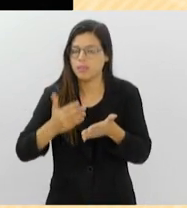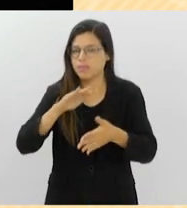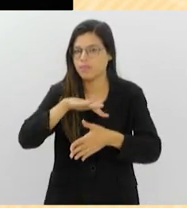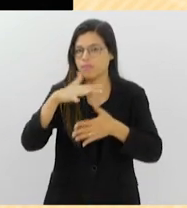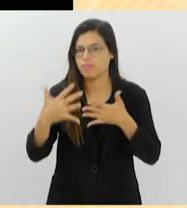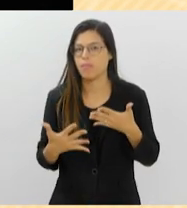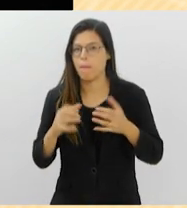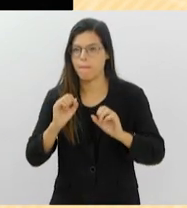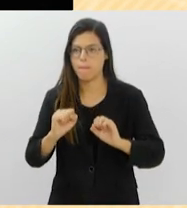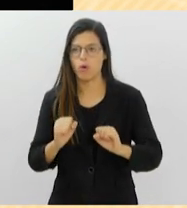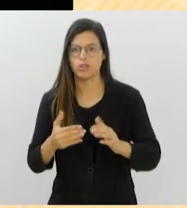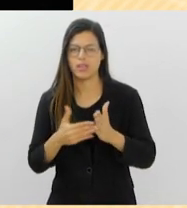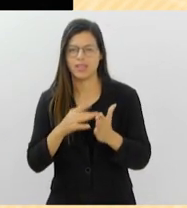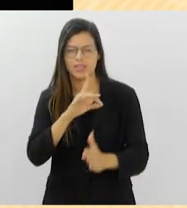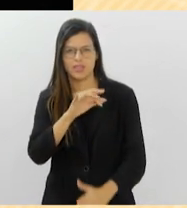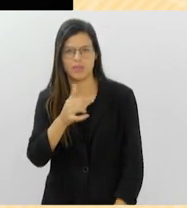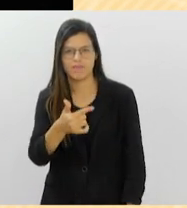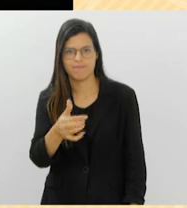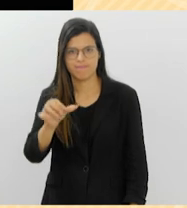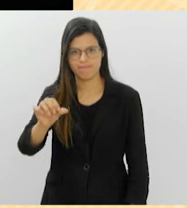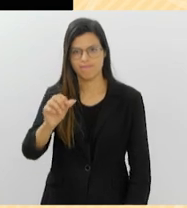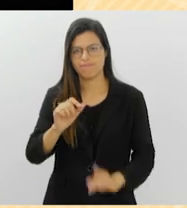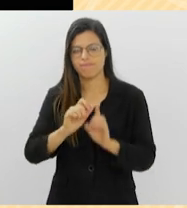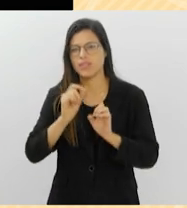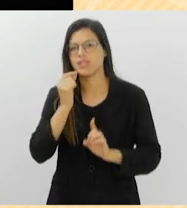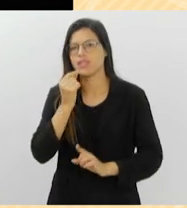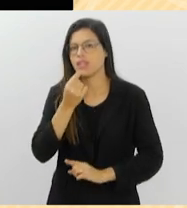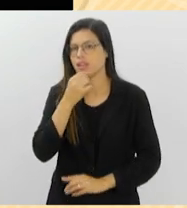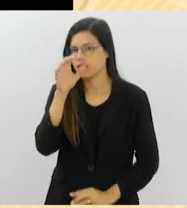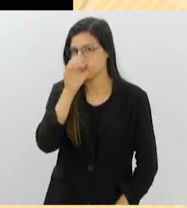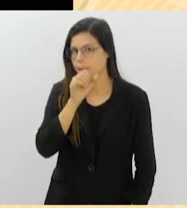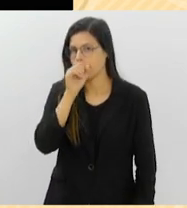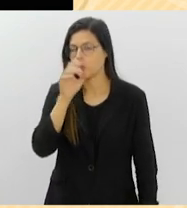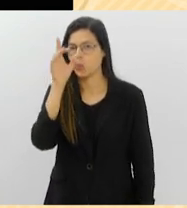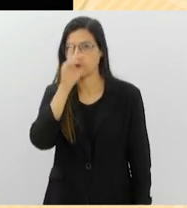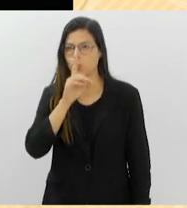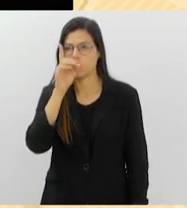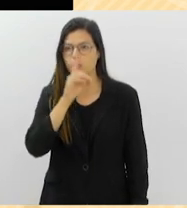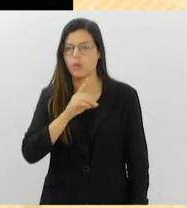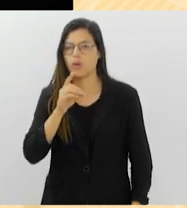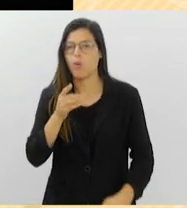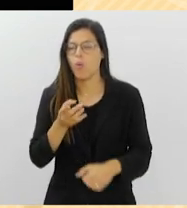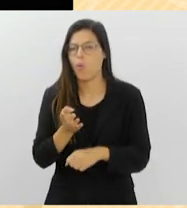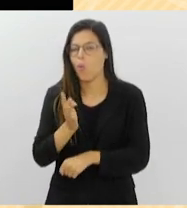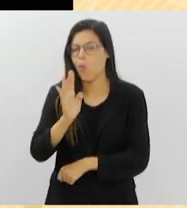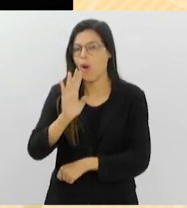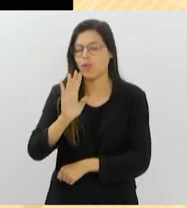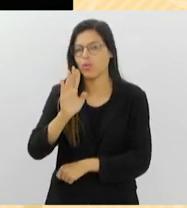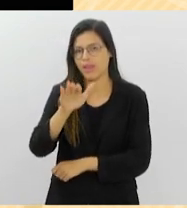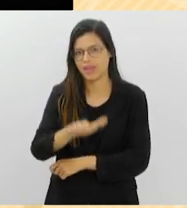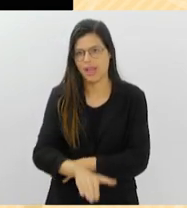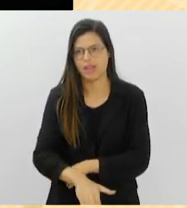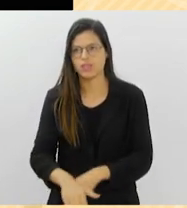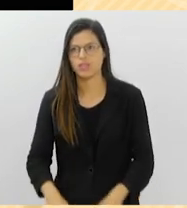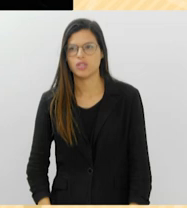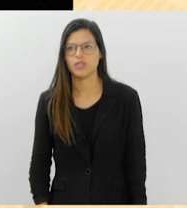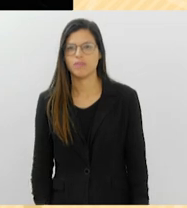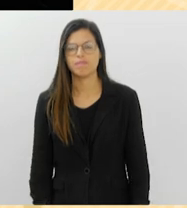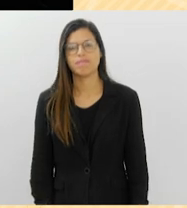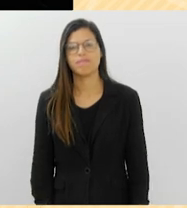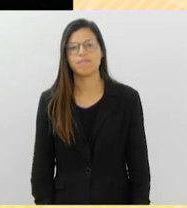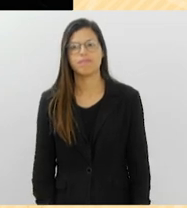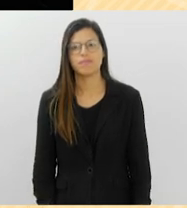pode conferir até o dia 29 de setembro, sábados e domingos, às 4 da tarde. que pudesse fazer alguma coisa,